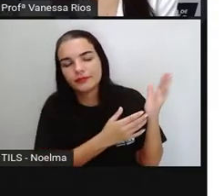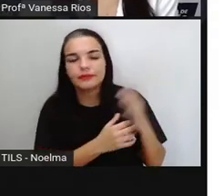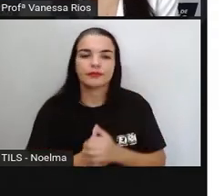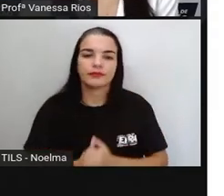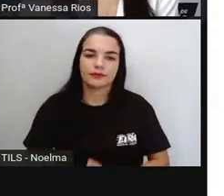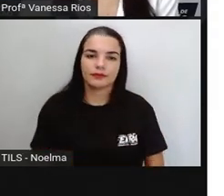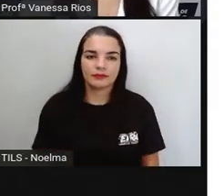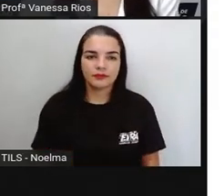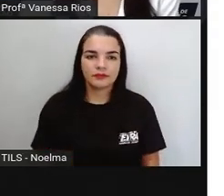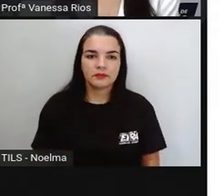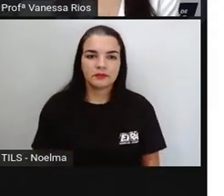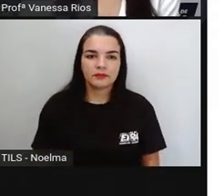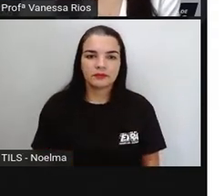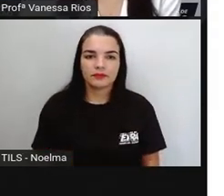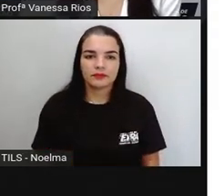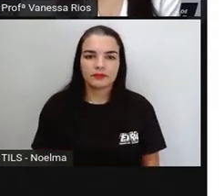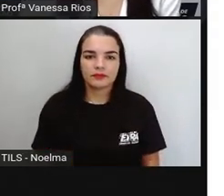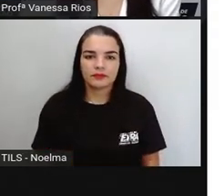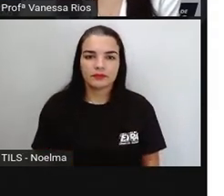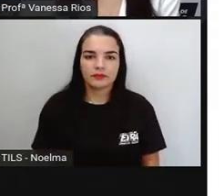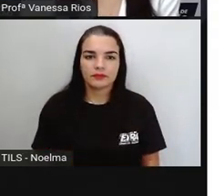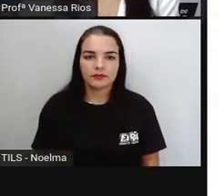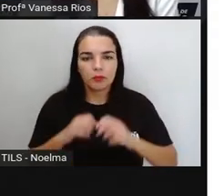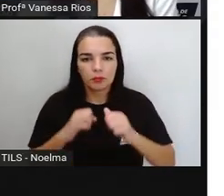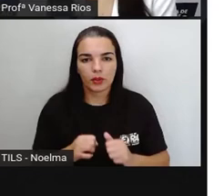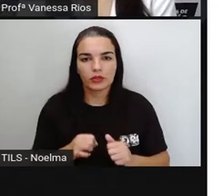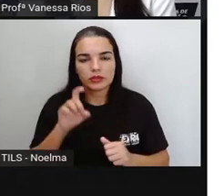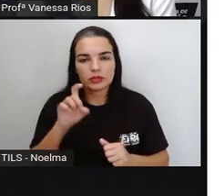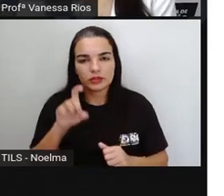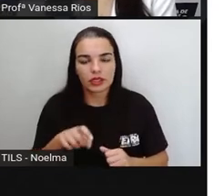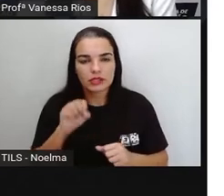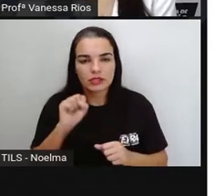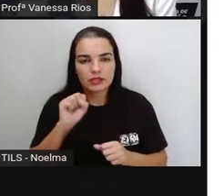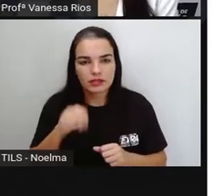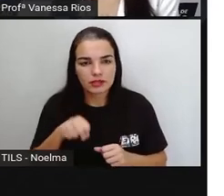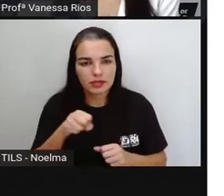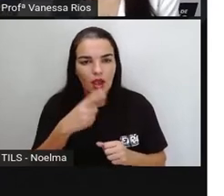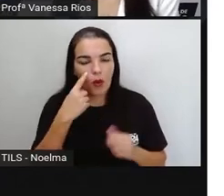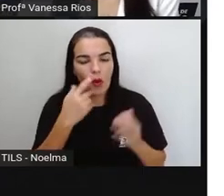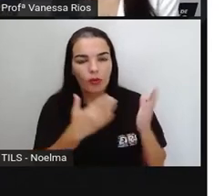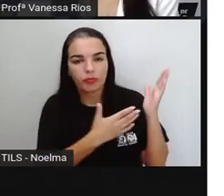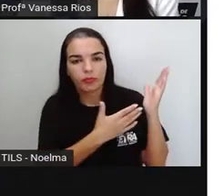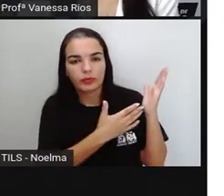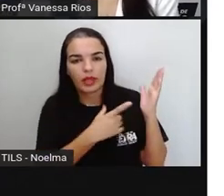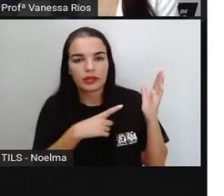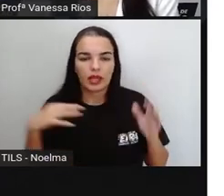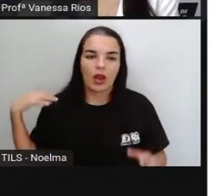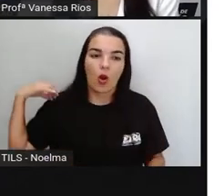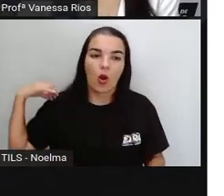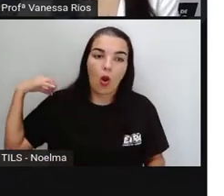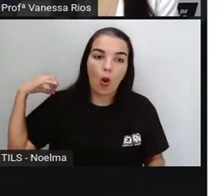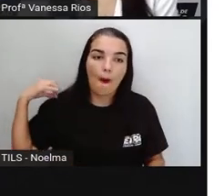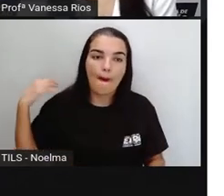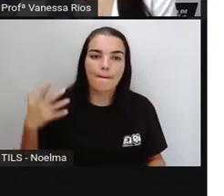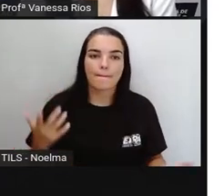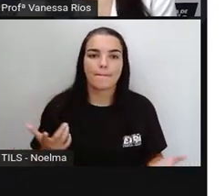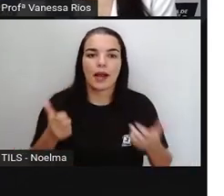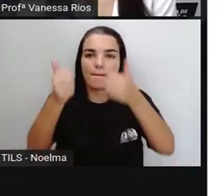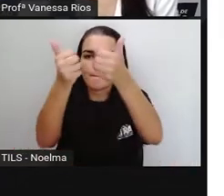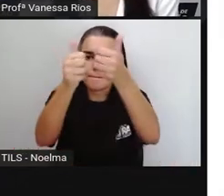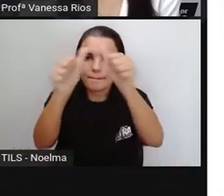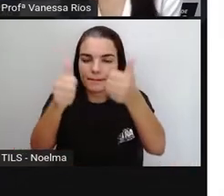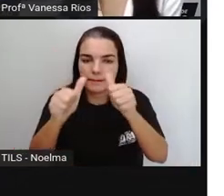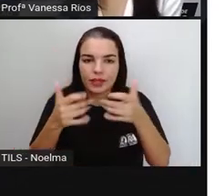que são considerados patrimônio cultural material, temos aí as vestimentas, os